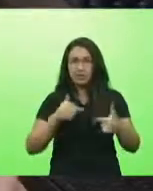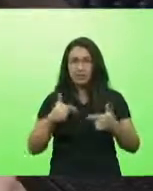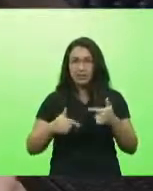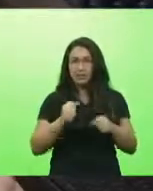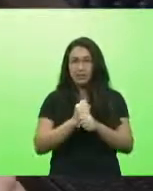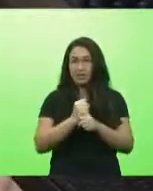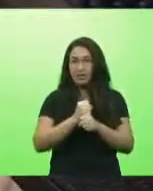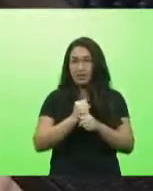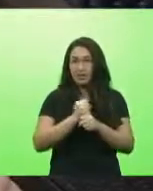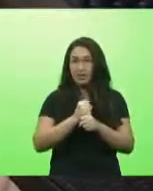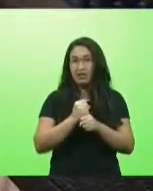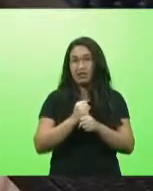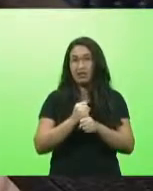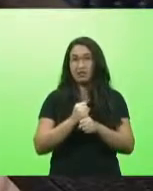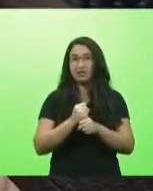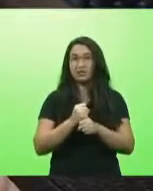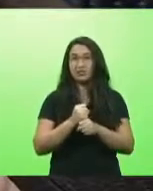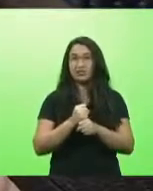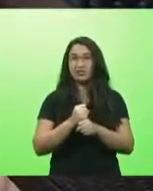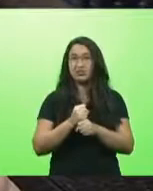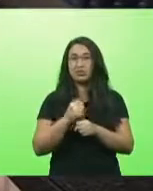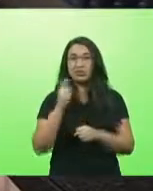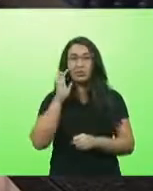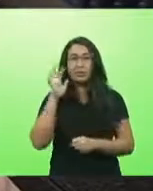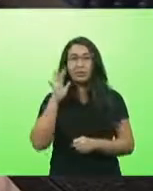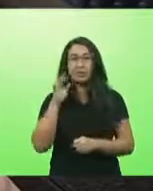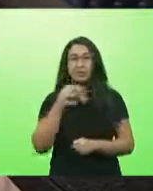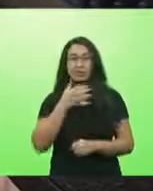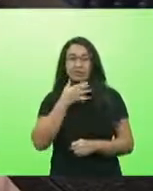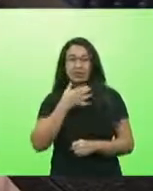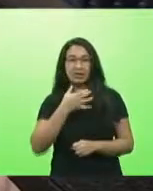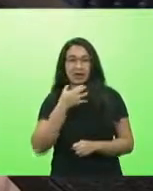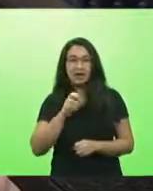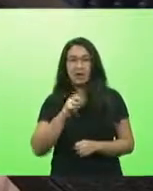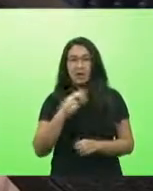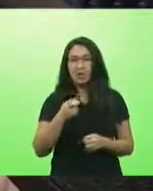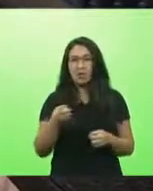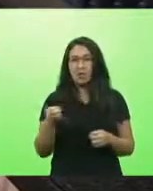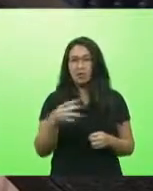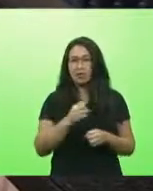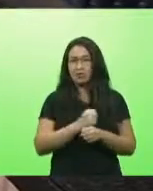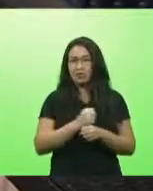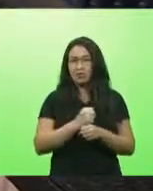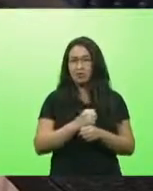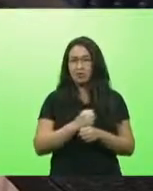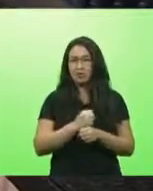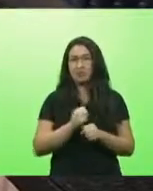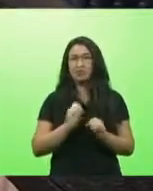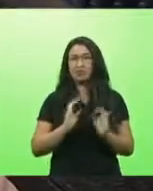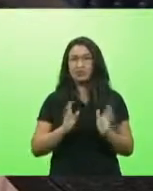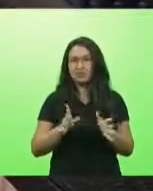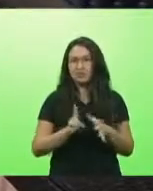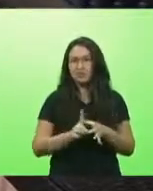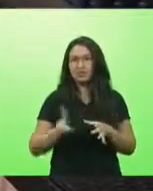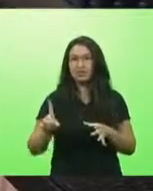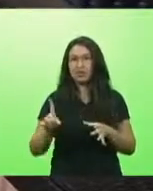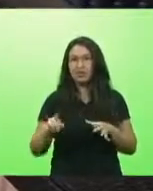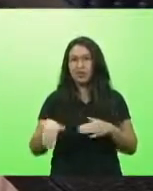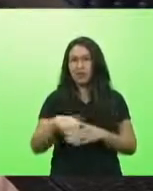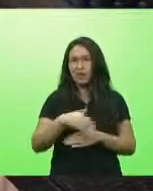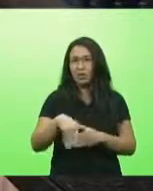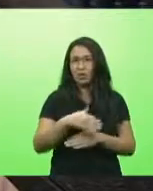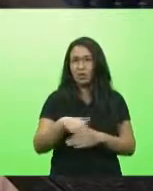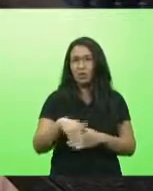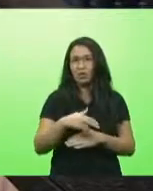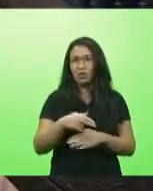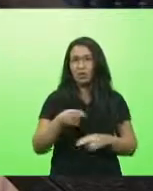que ia ser eu ia passar o natal o ano novo com a família chovendo fazendo sol cansei de passar natal e ano novo na cremalheira do presídio em cima da